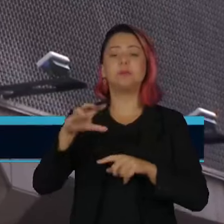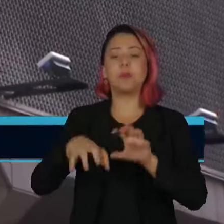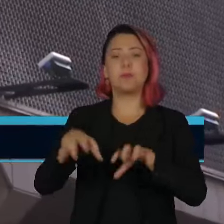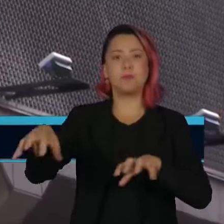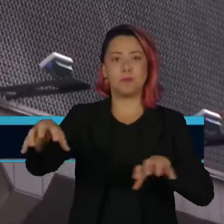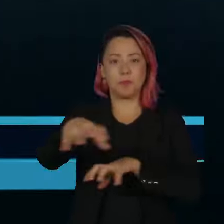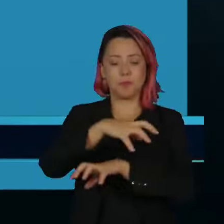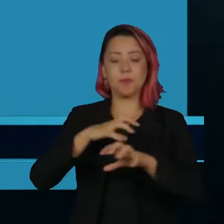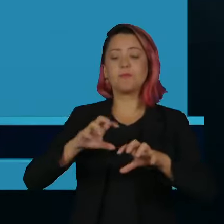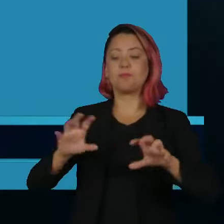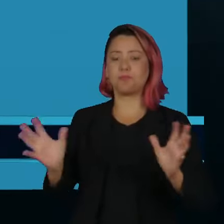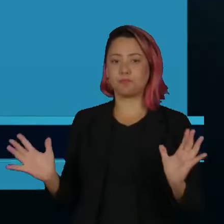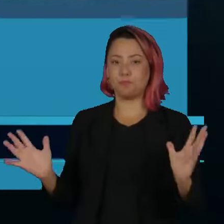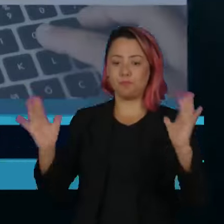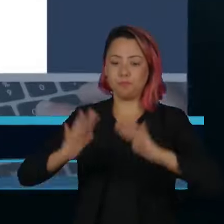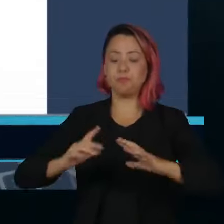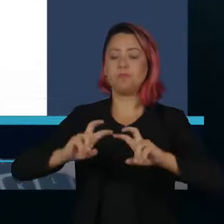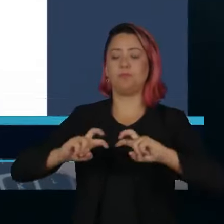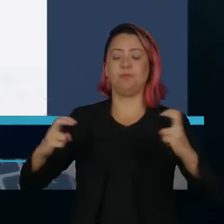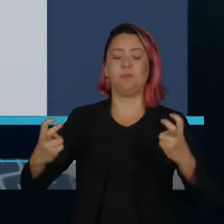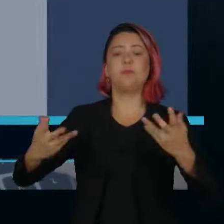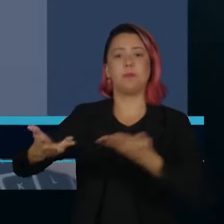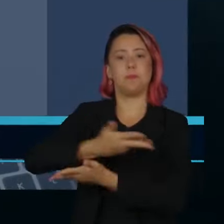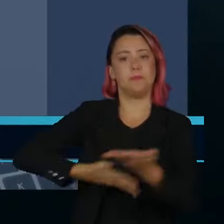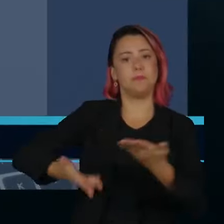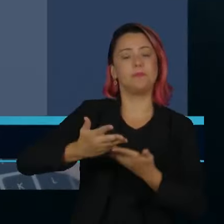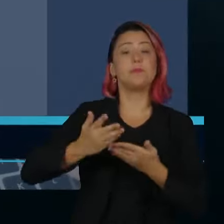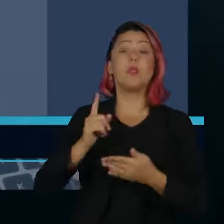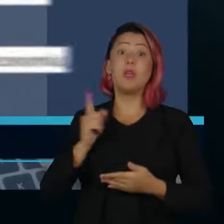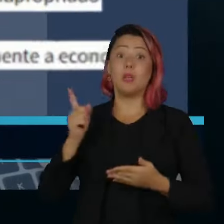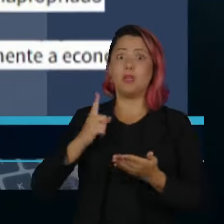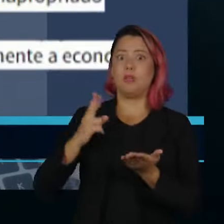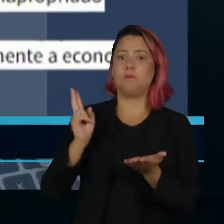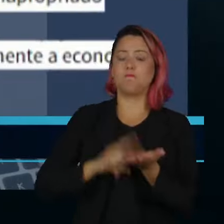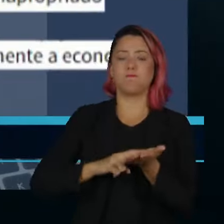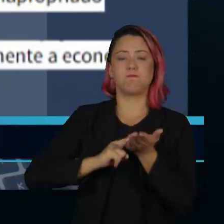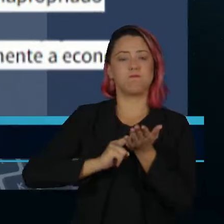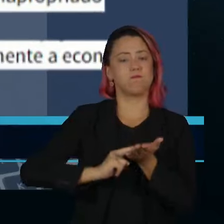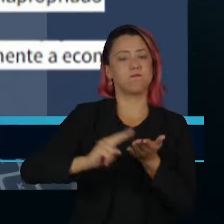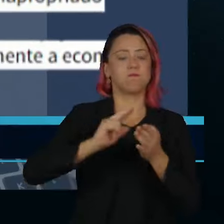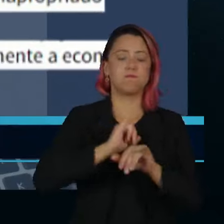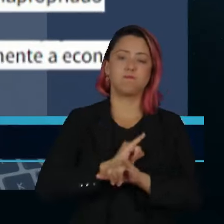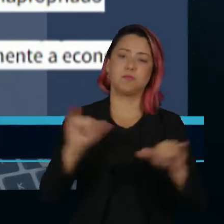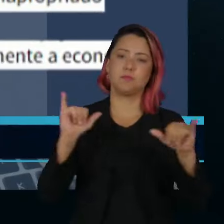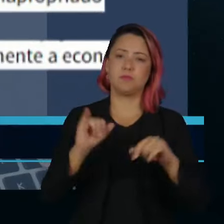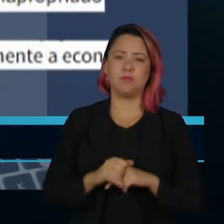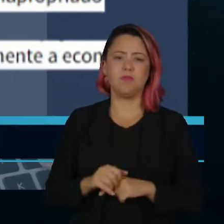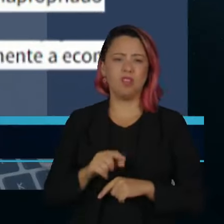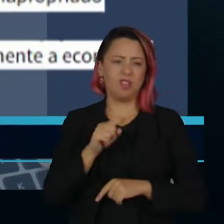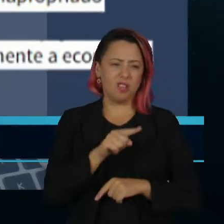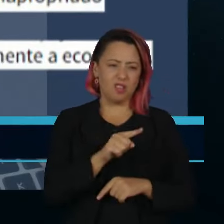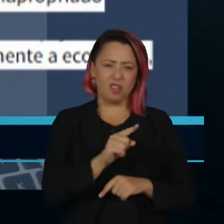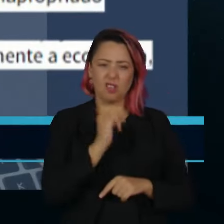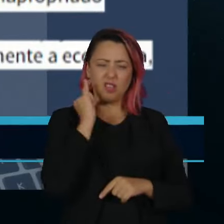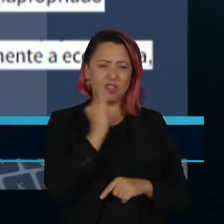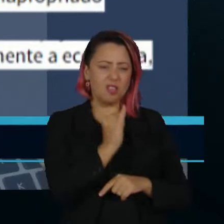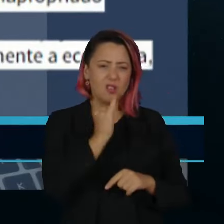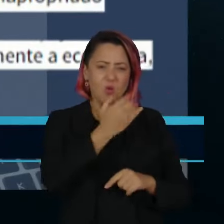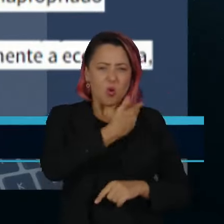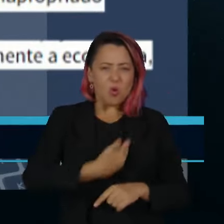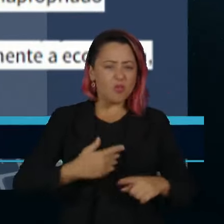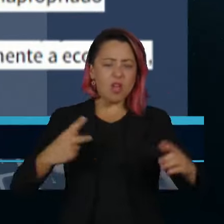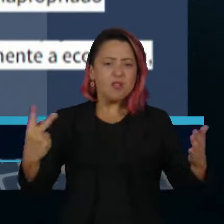a Fiesp, divulgou uma nota afirmando que o governo comete um erro ao editar a MP, anulando a